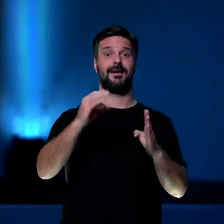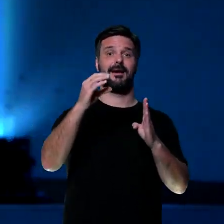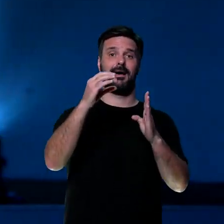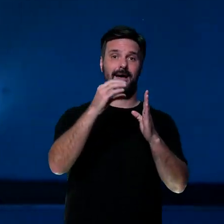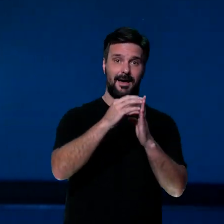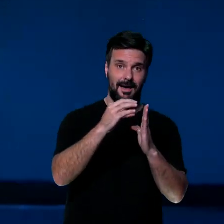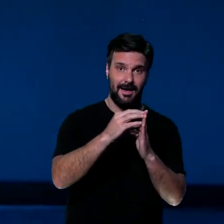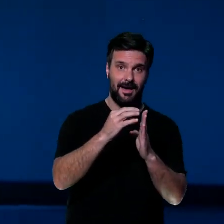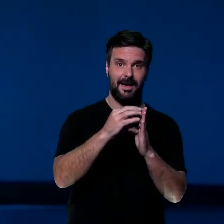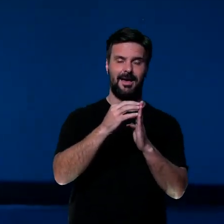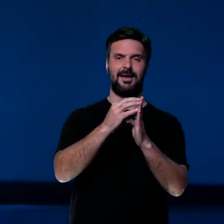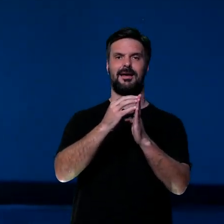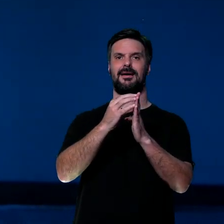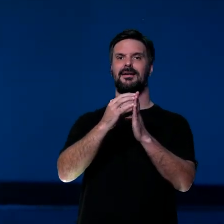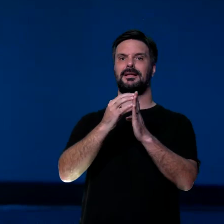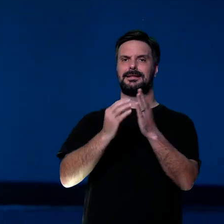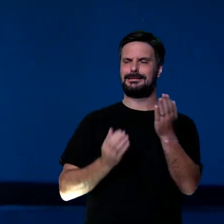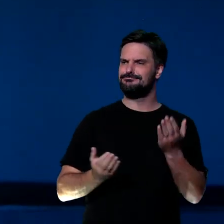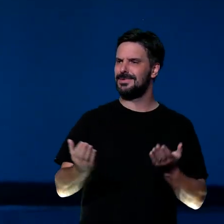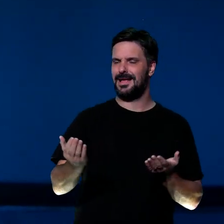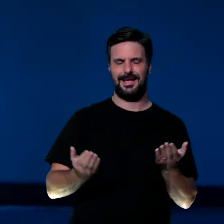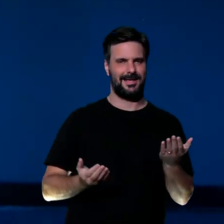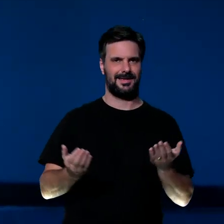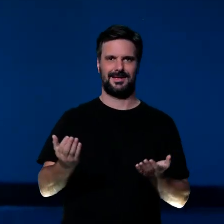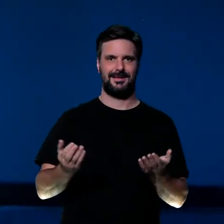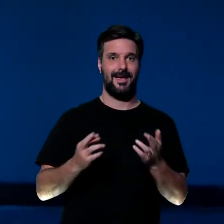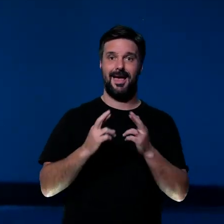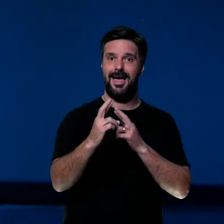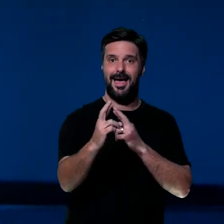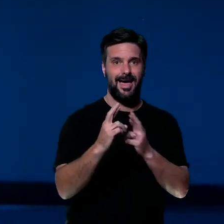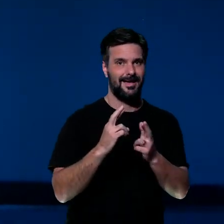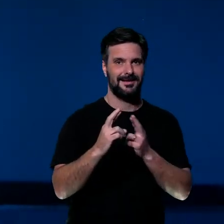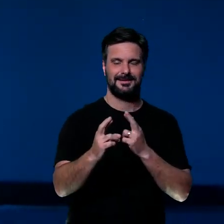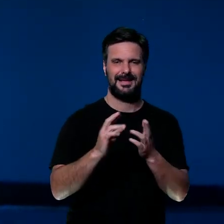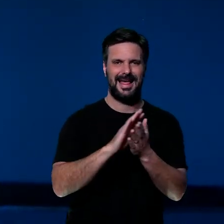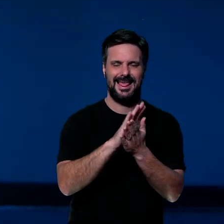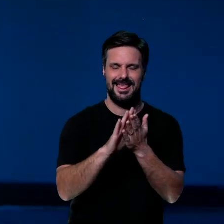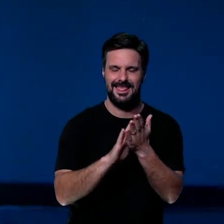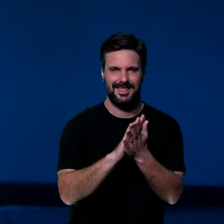Sabe por quê? Porque você não vai conseguir ser inabalável sozinho.